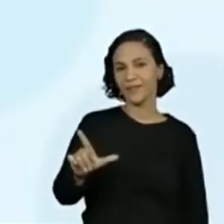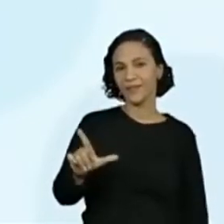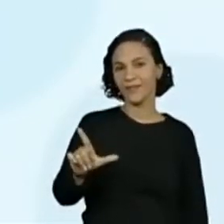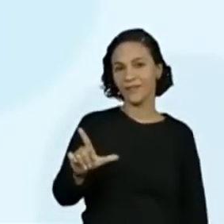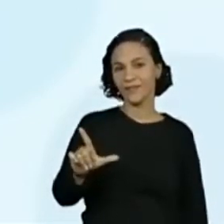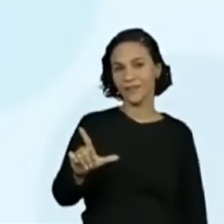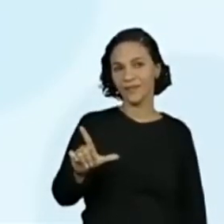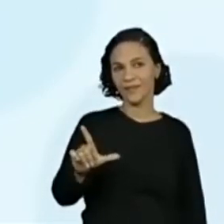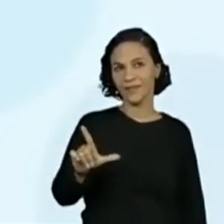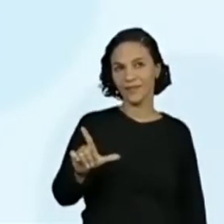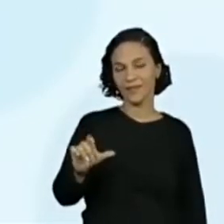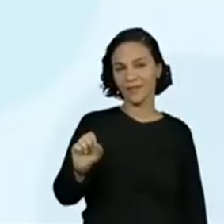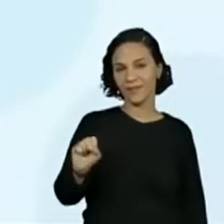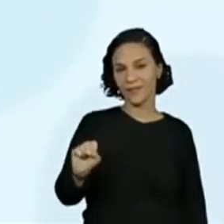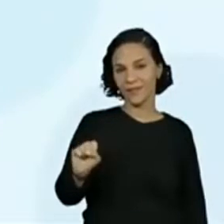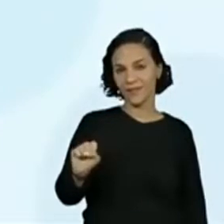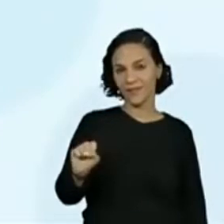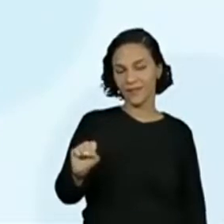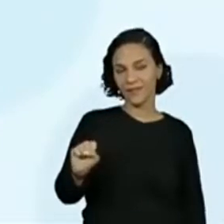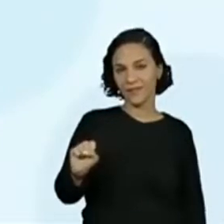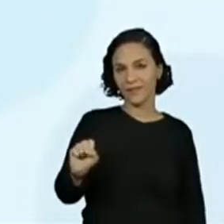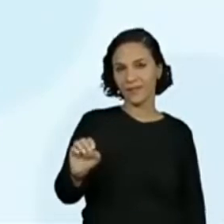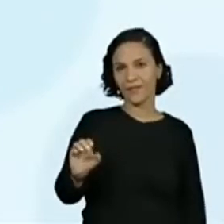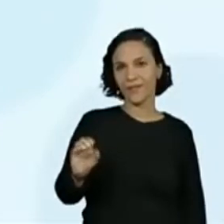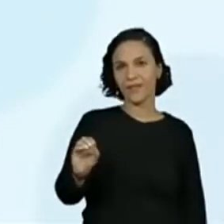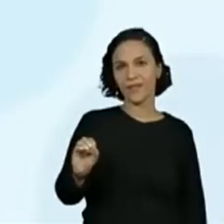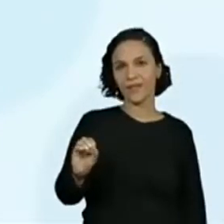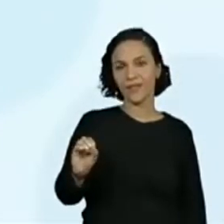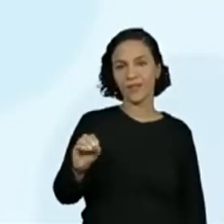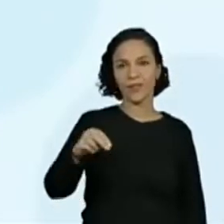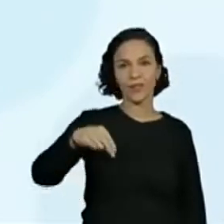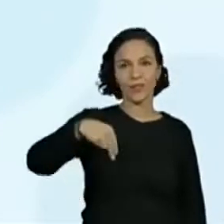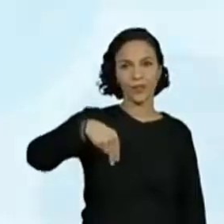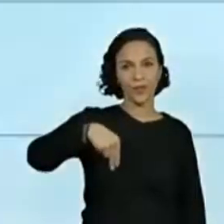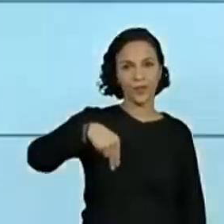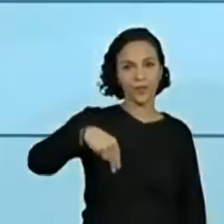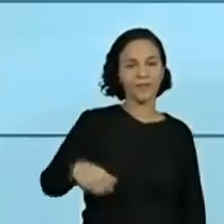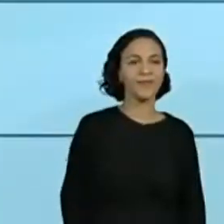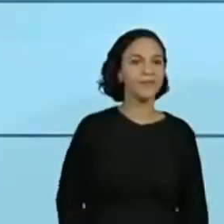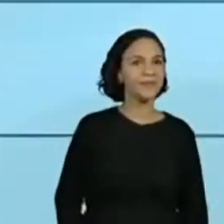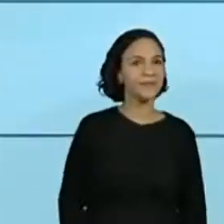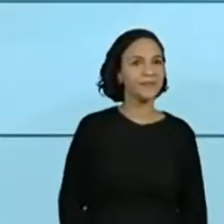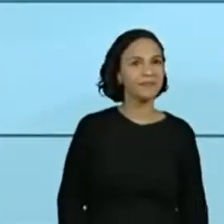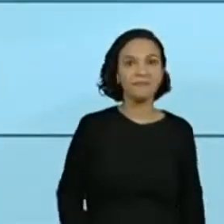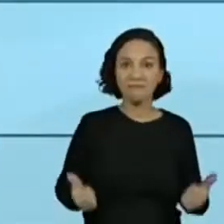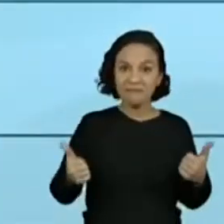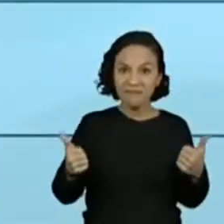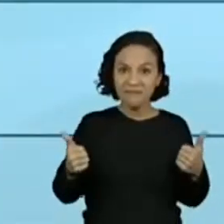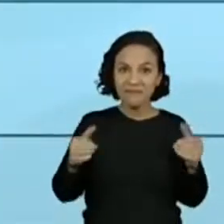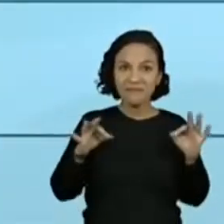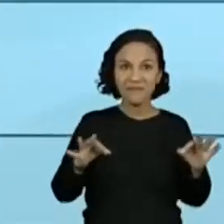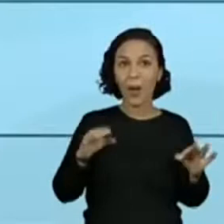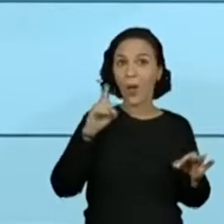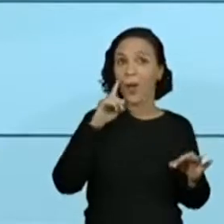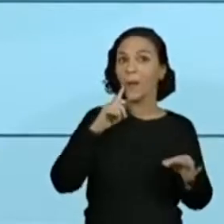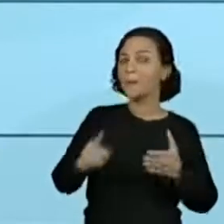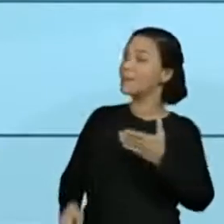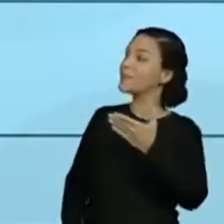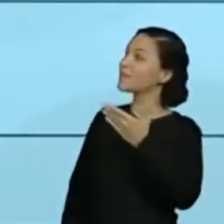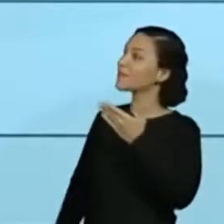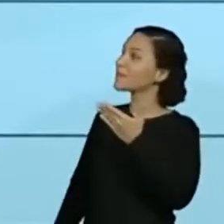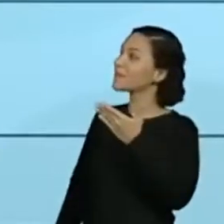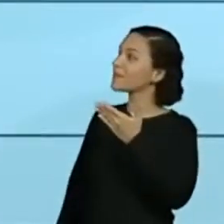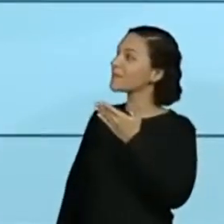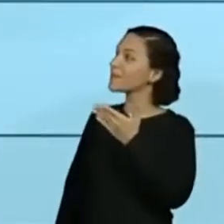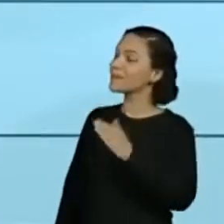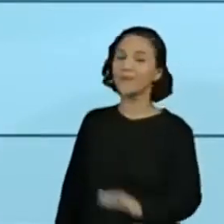Wilson. Son. Este é com N no final. Com N no final. Isso. Ok? Olha lá as letras que nós usamos. Começa